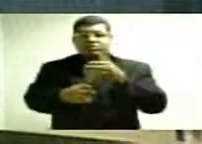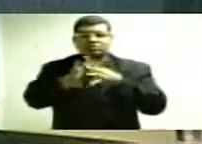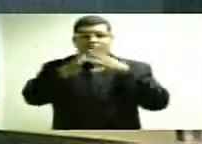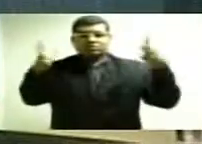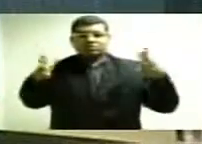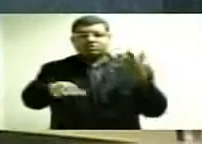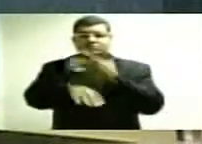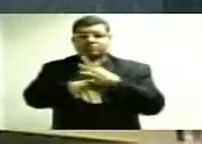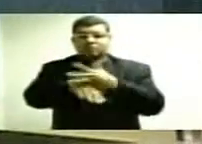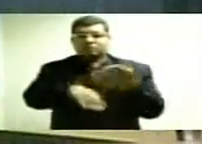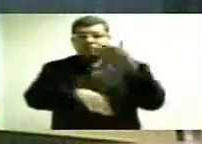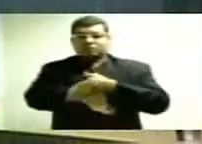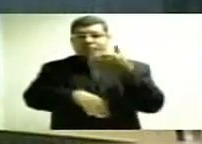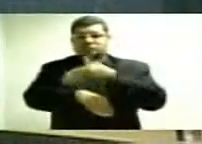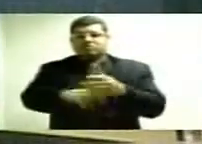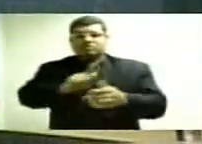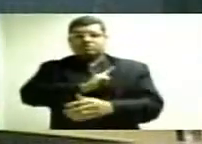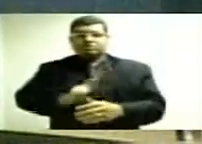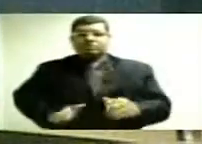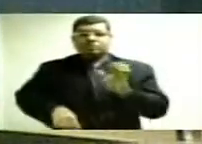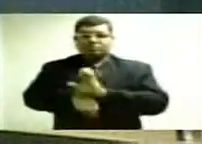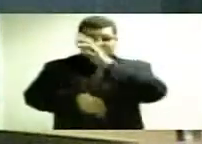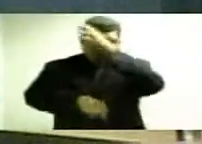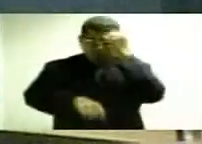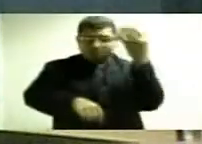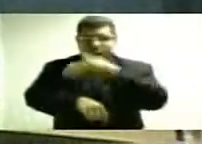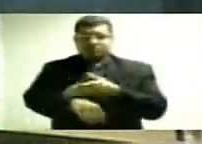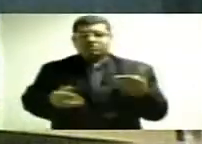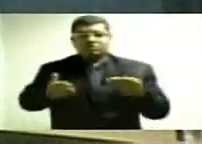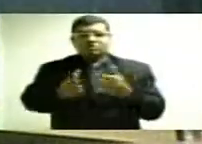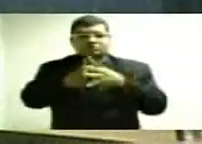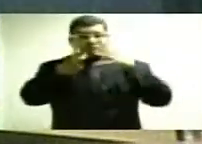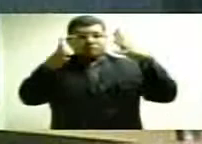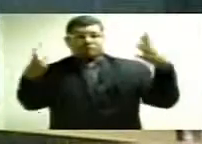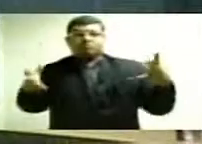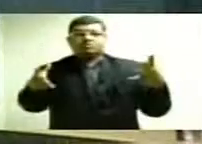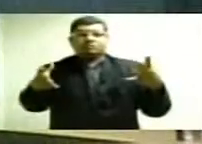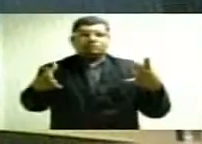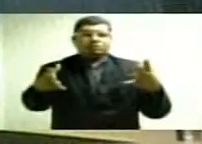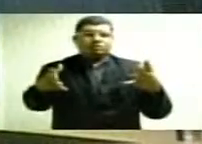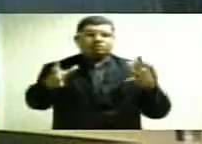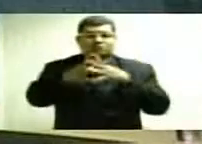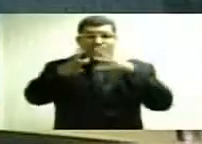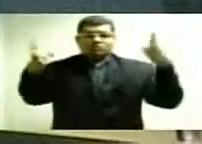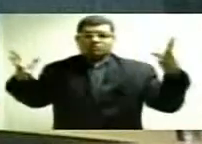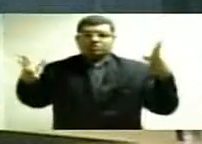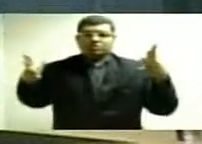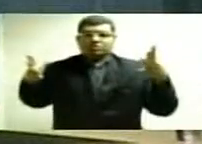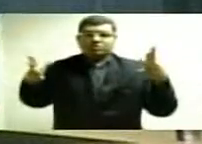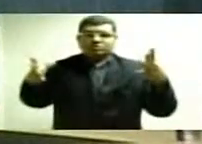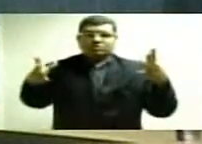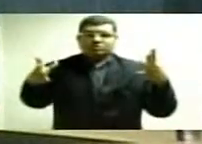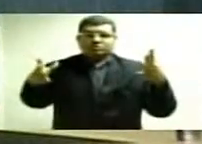aumentar a capacidade de investimento do governo do Estado do Amazonas. O custeio aumentou, aumentou muito,